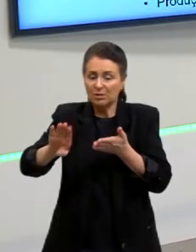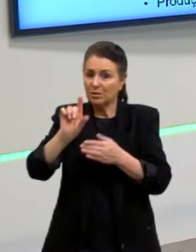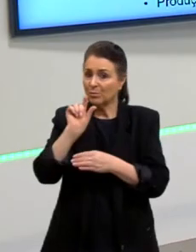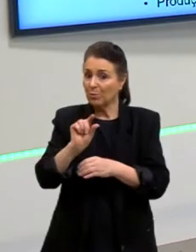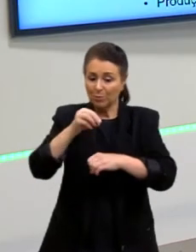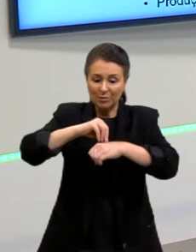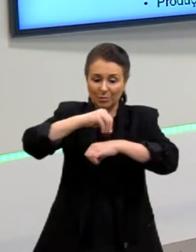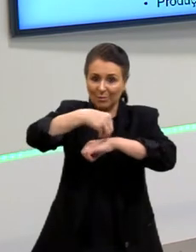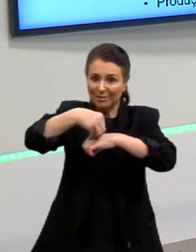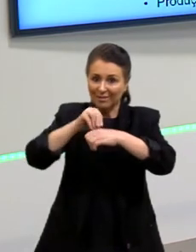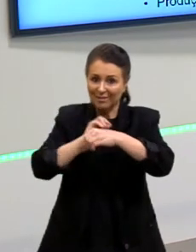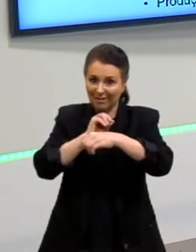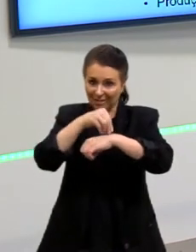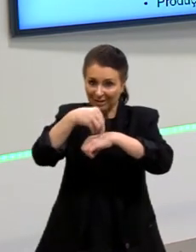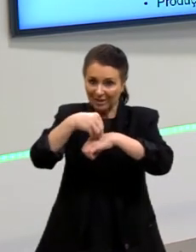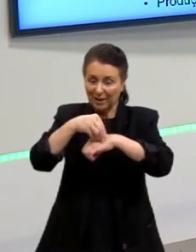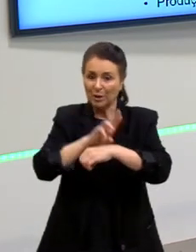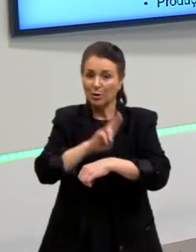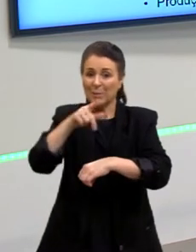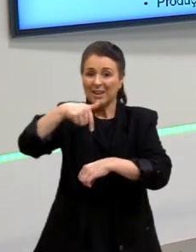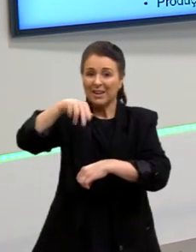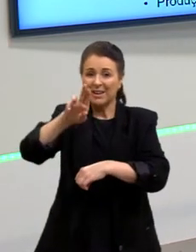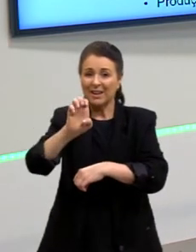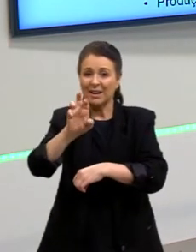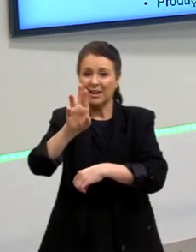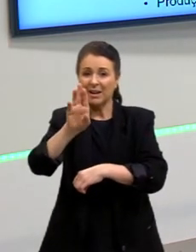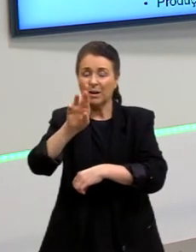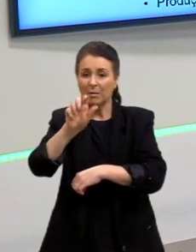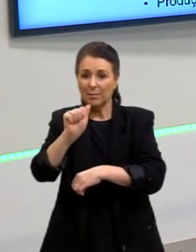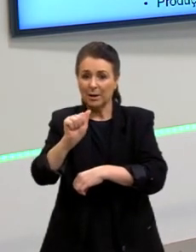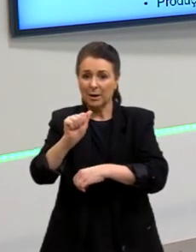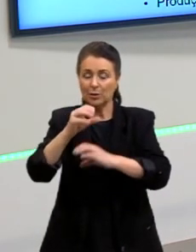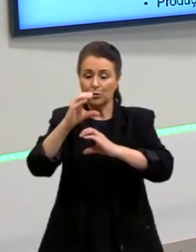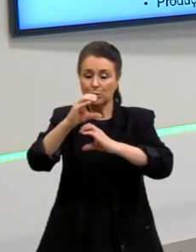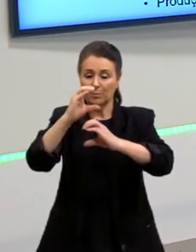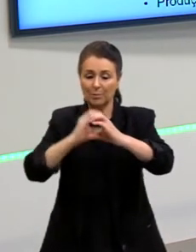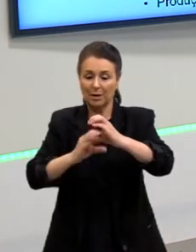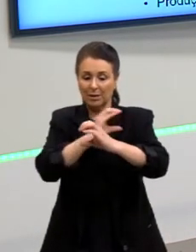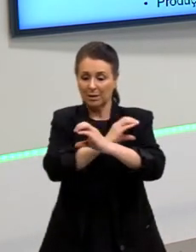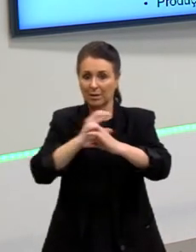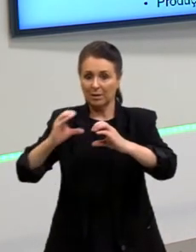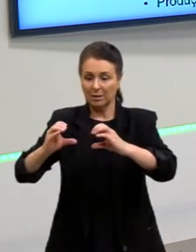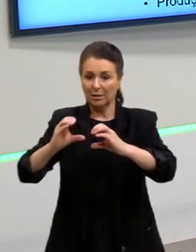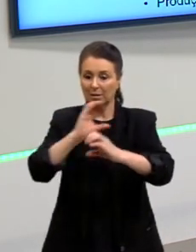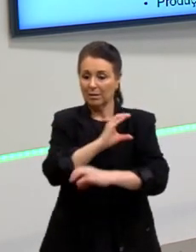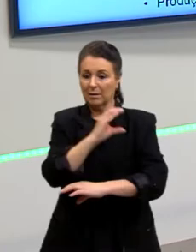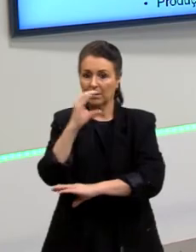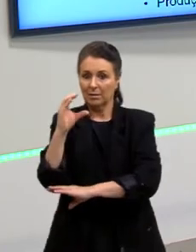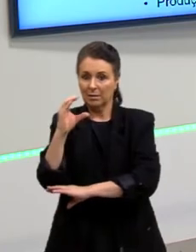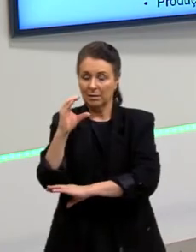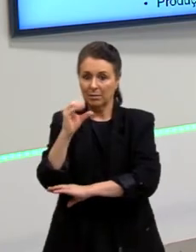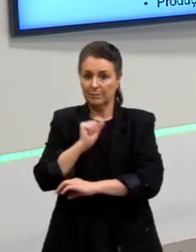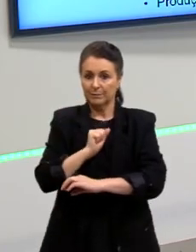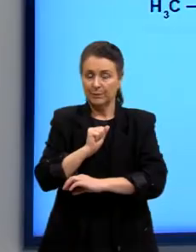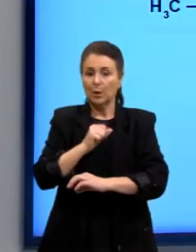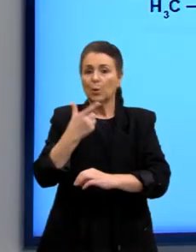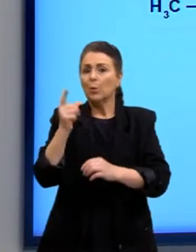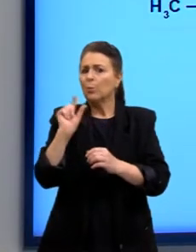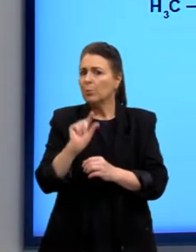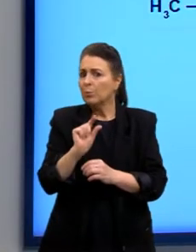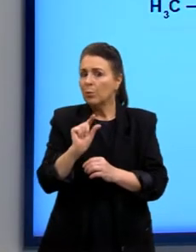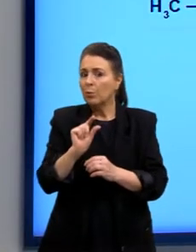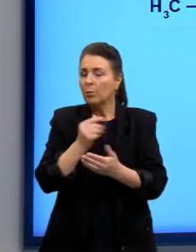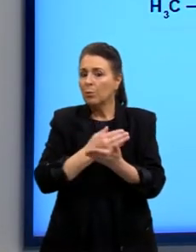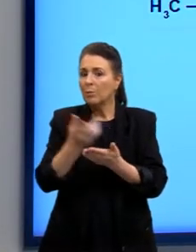da molécula, tem uma quebra de uma molécula, de uma cadeia carbônica, desvinculando uma parte desse composto, formando uma